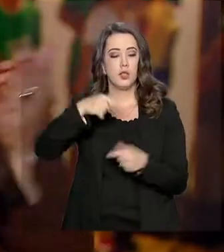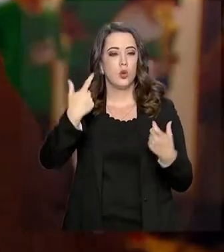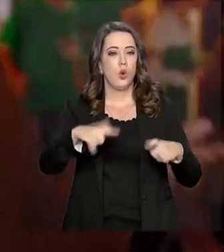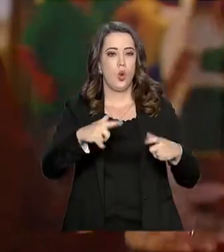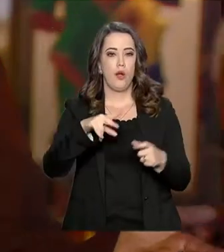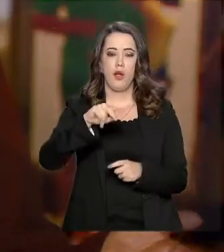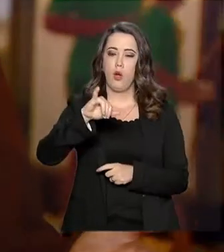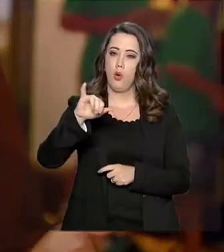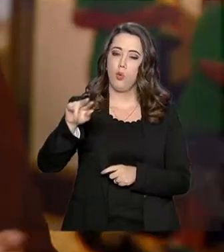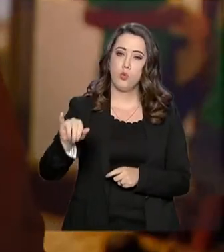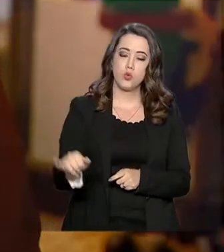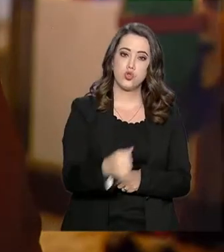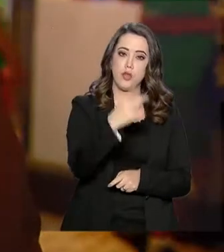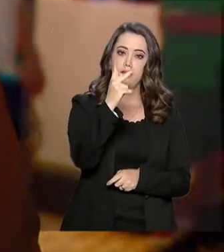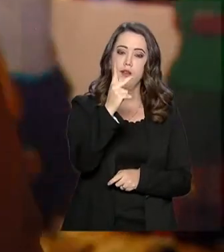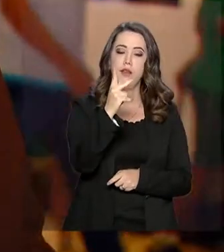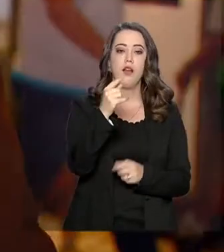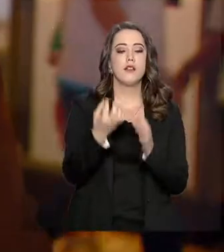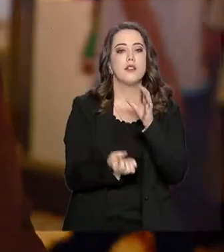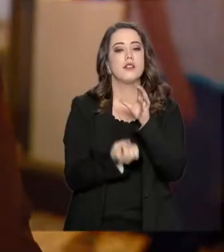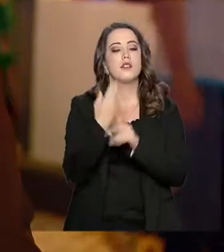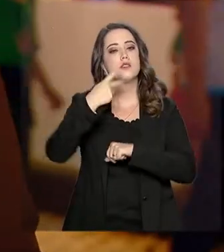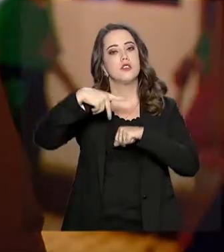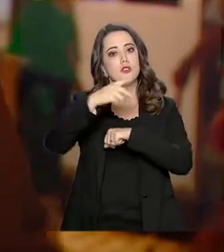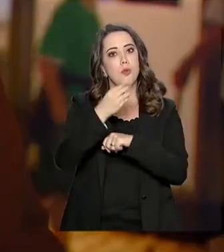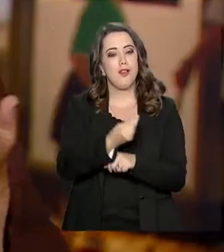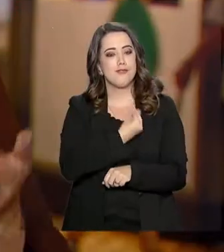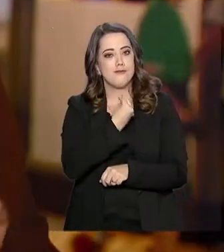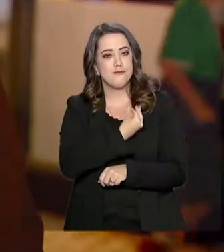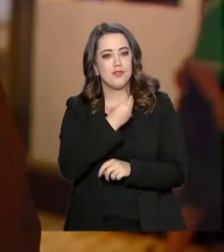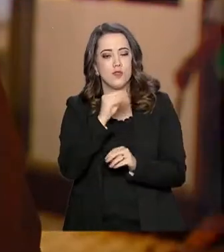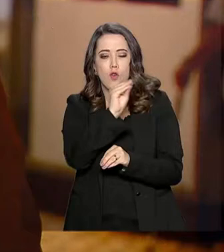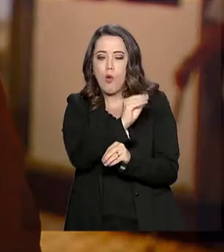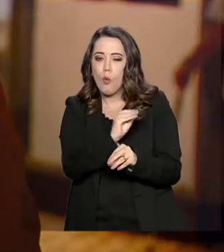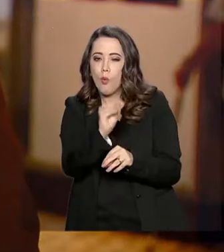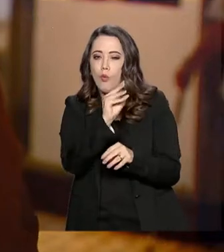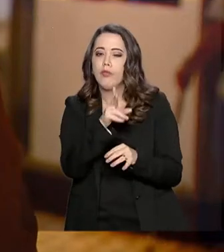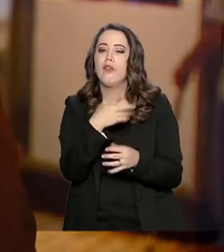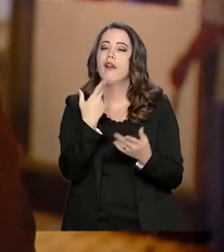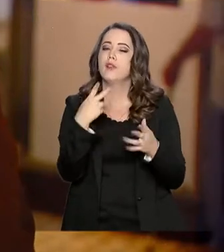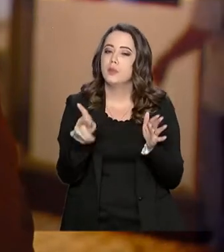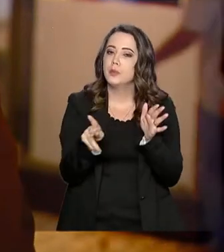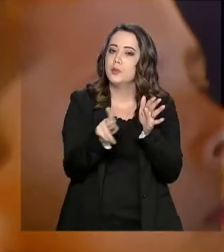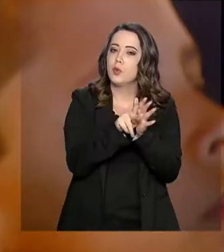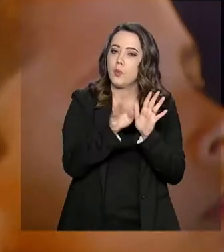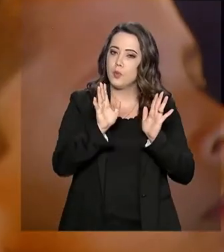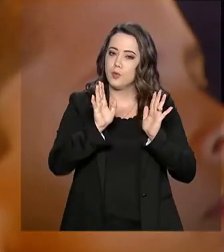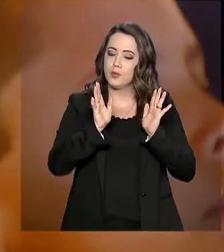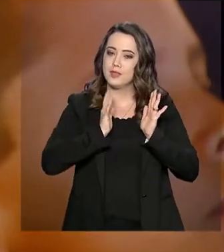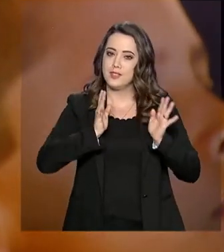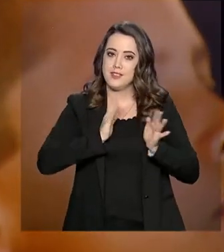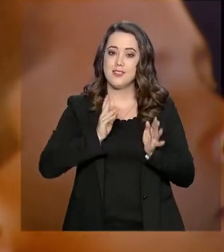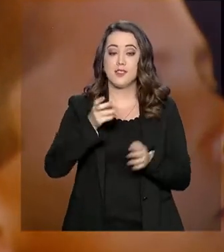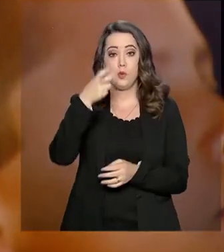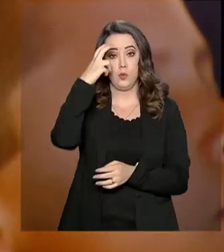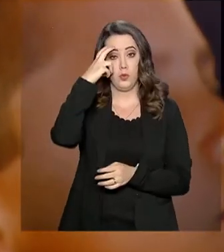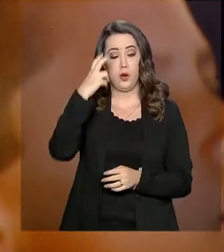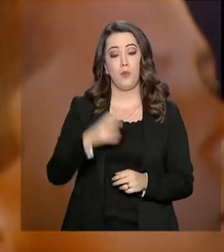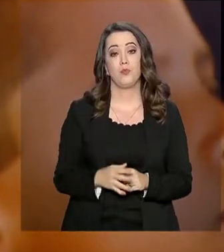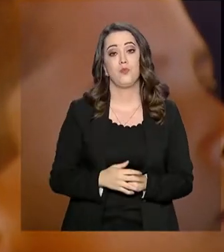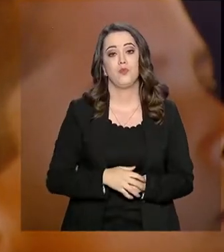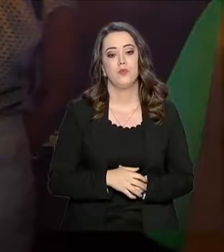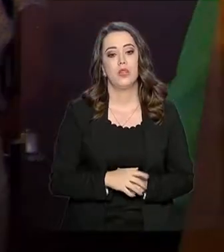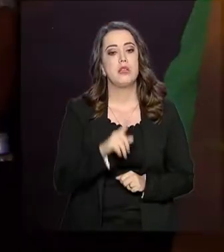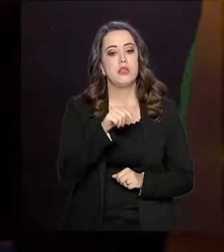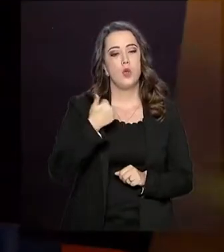a história da criação da capital do país está viva e preservada como patrimônio cultural. Vitor tem 11 anos,